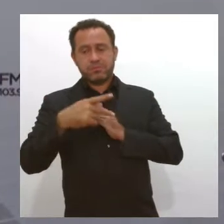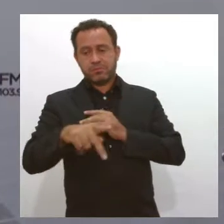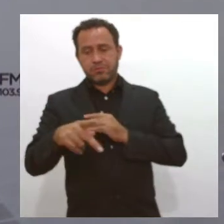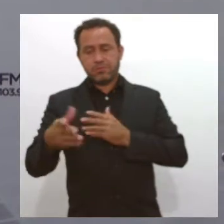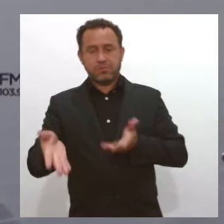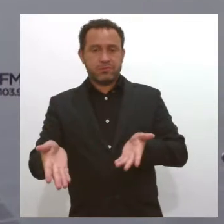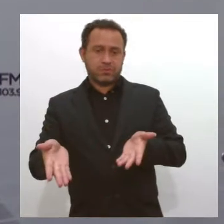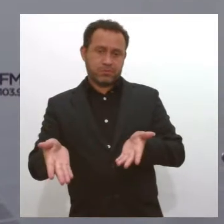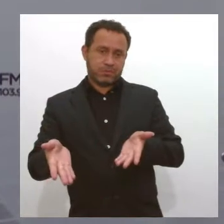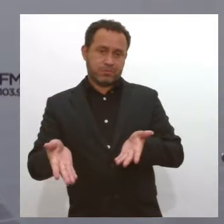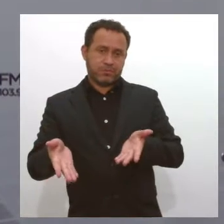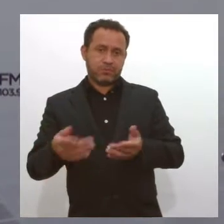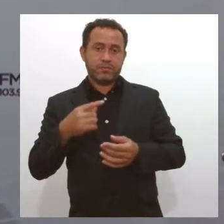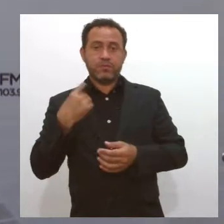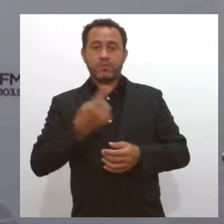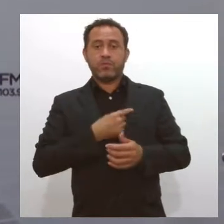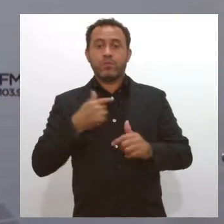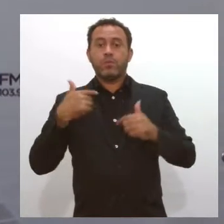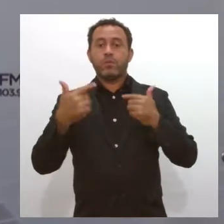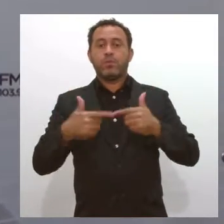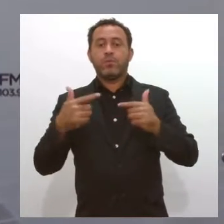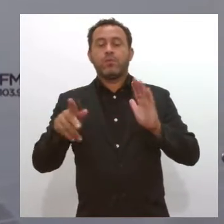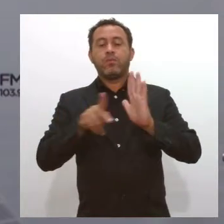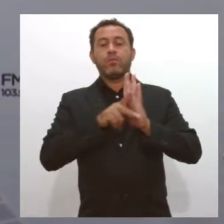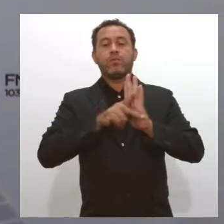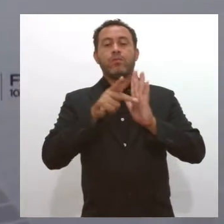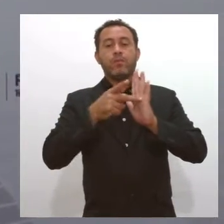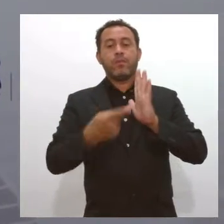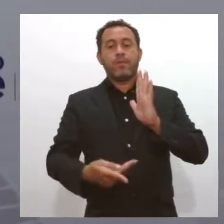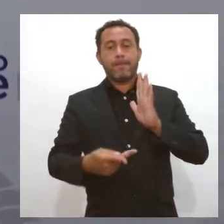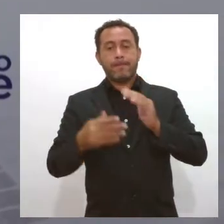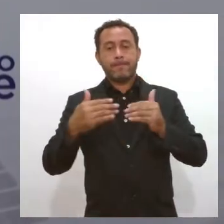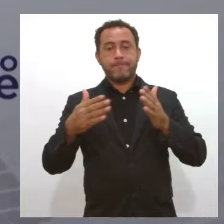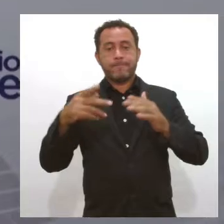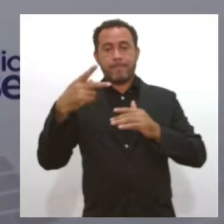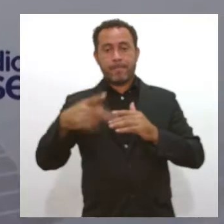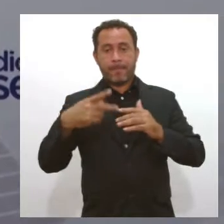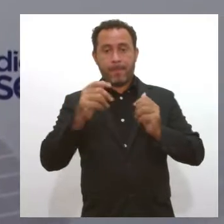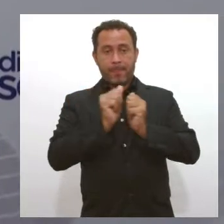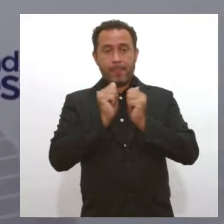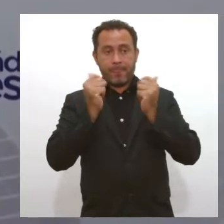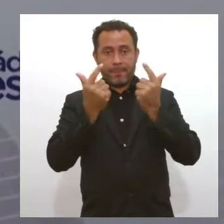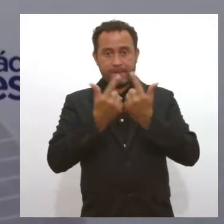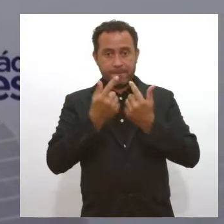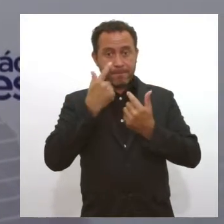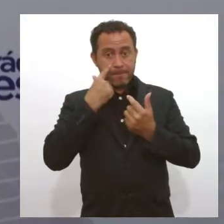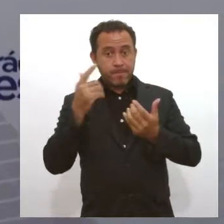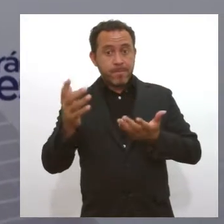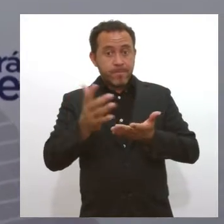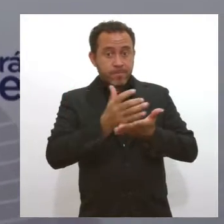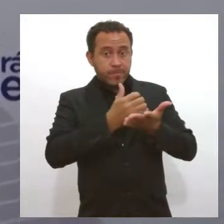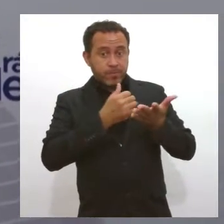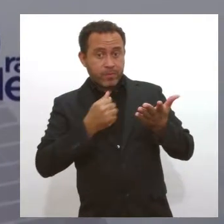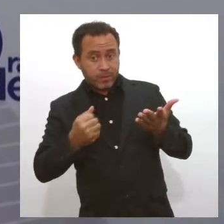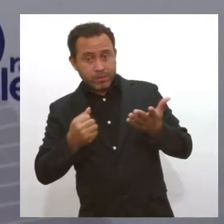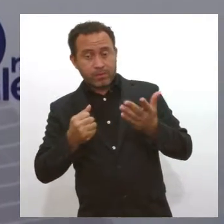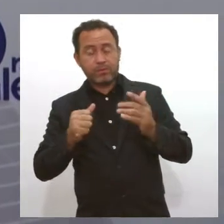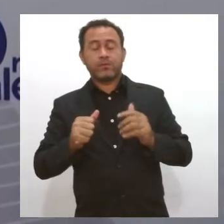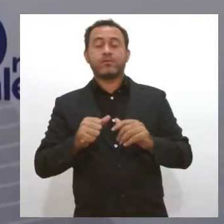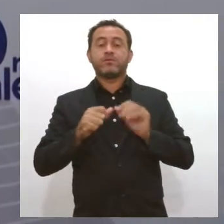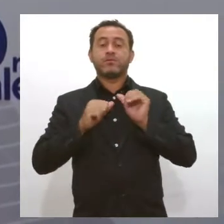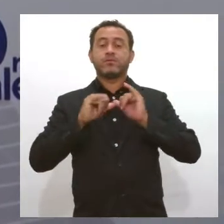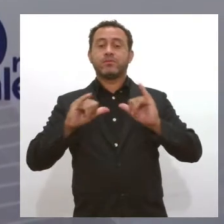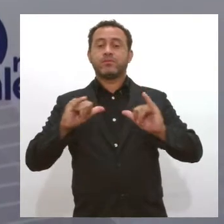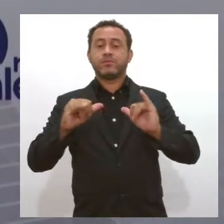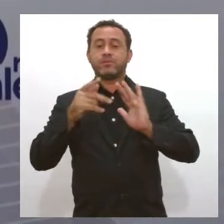produtor. Então, a nossa luta, o propósito nosso, como eu disse aqui nesta casa, eu venho com o Instituto de resgatar essas bandeiras, de resgatar esses